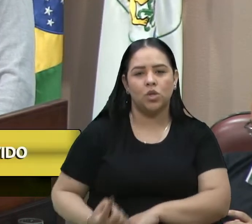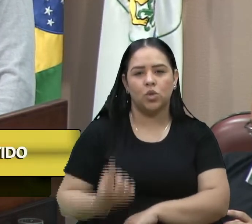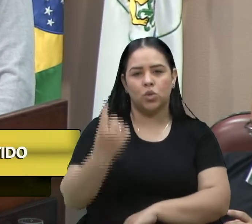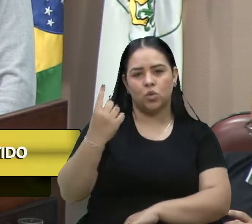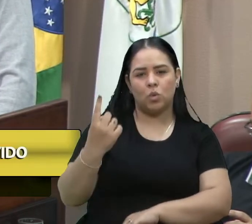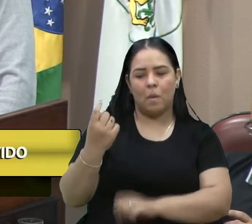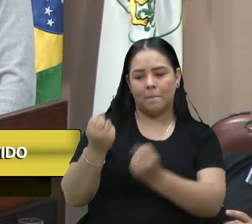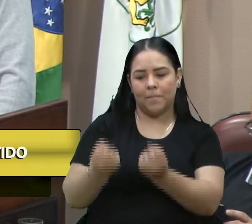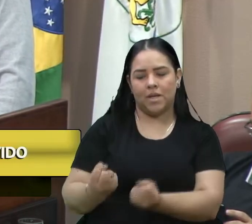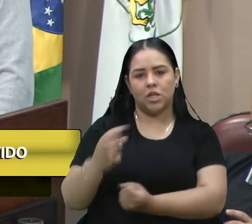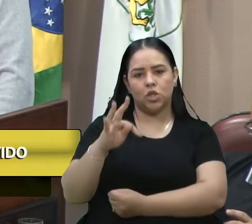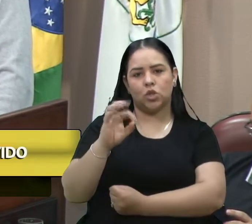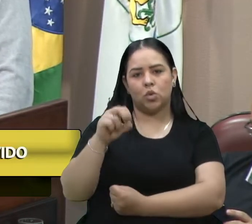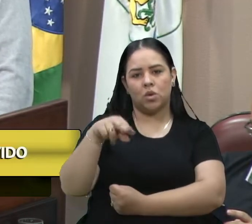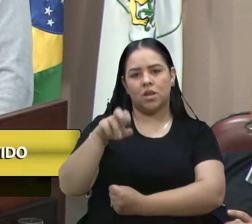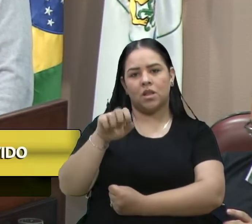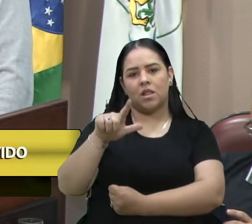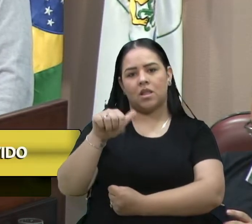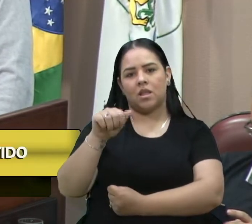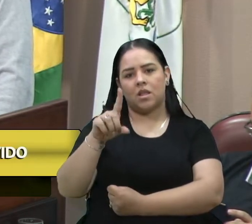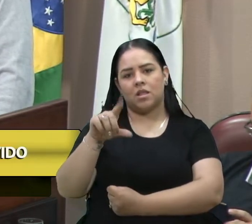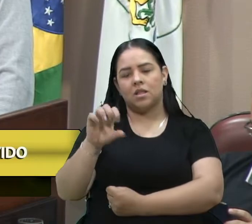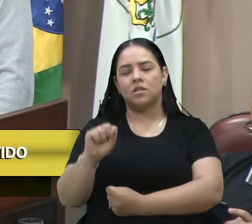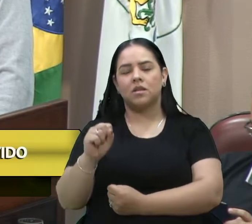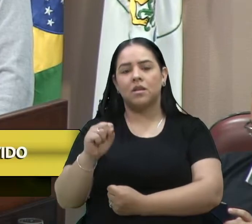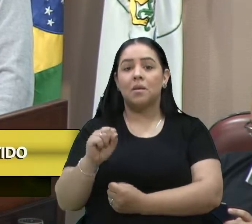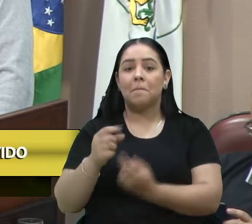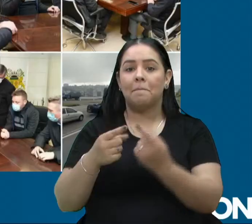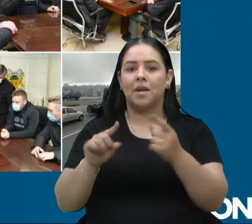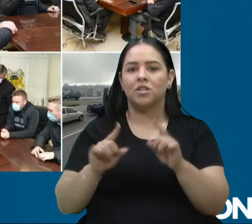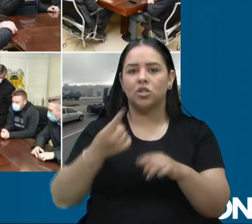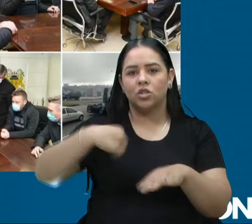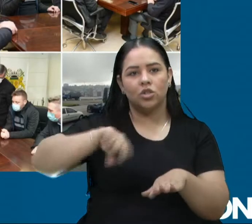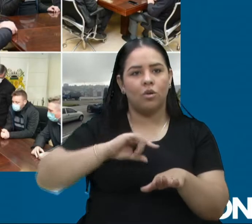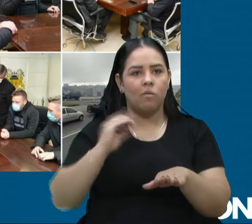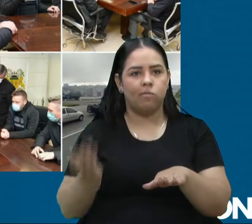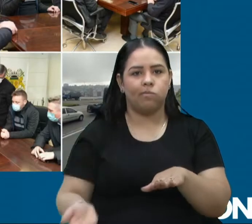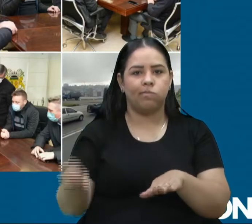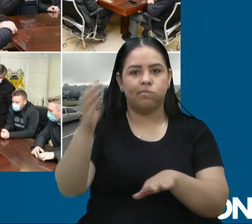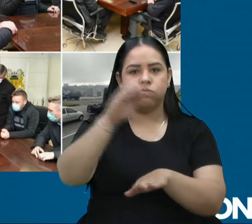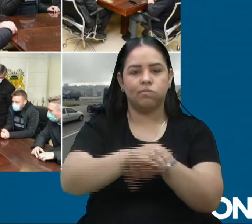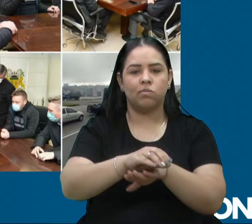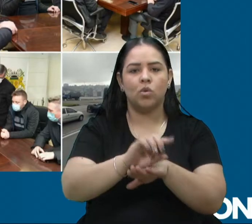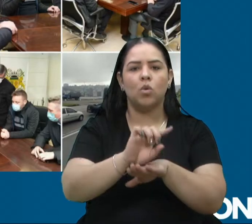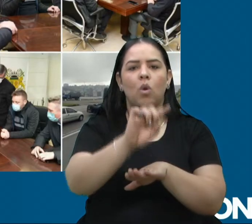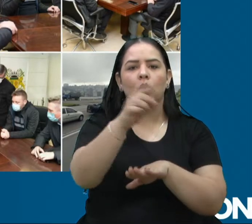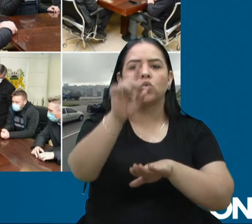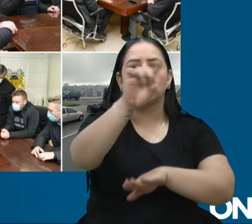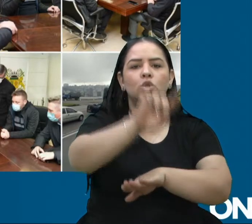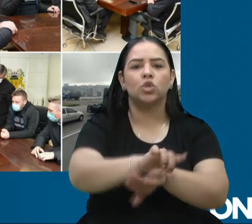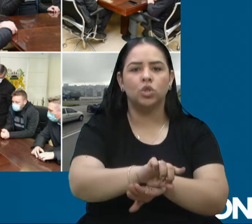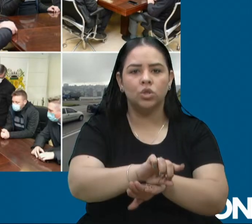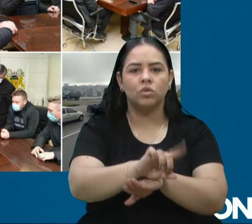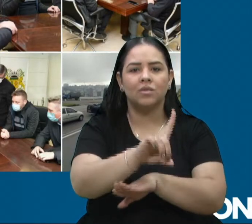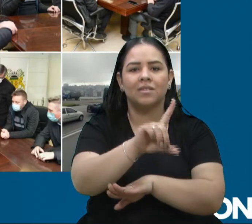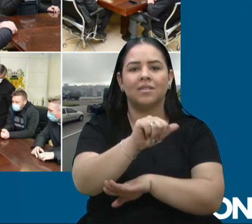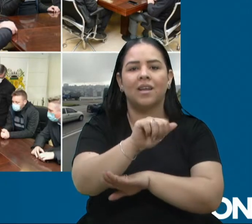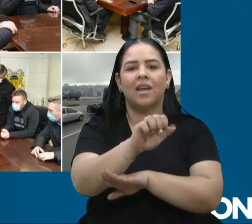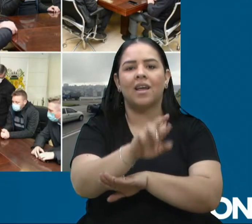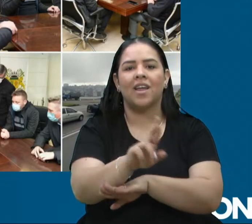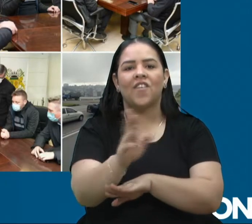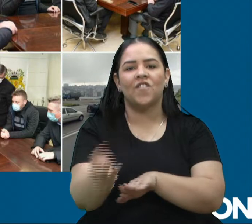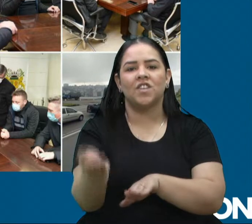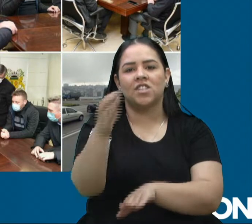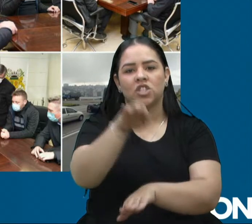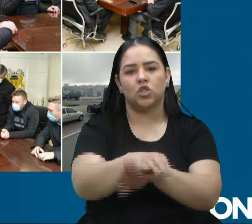e por incrível que pareça, quando a gente fechou os buracos da Rota do Sol, no dia seguinte, o Dair estava lá fechando. Já na